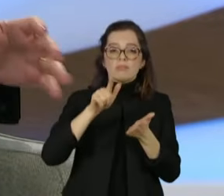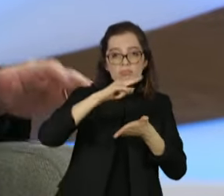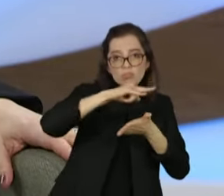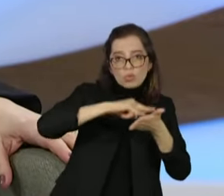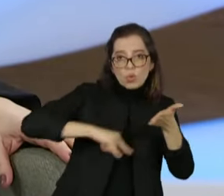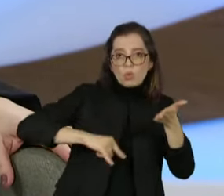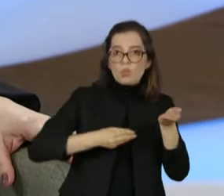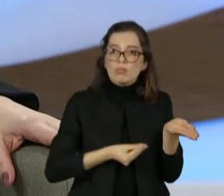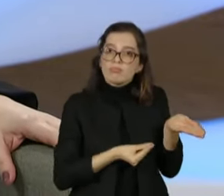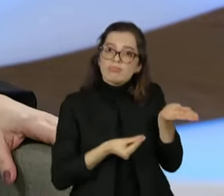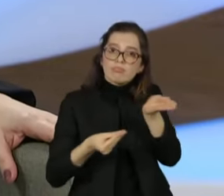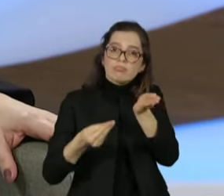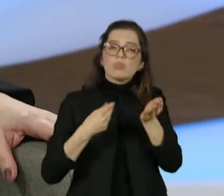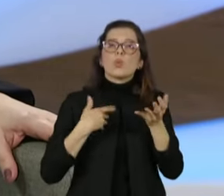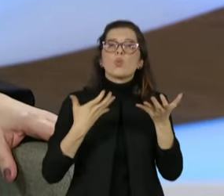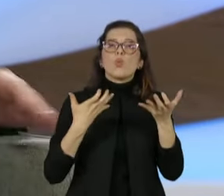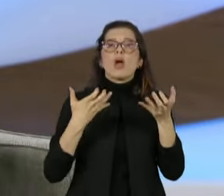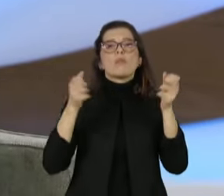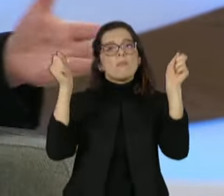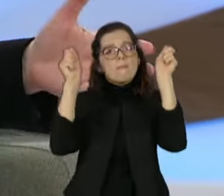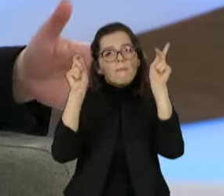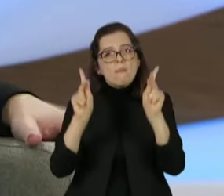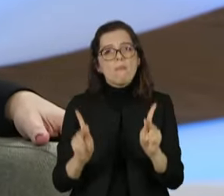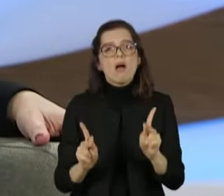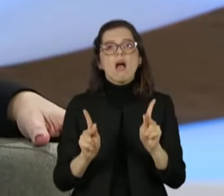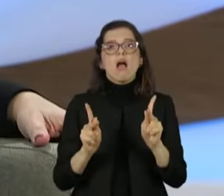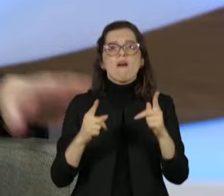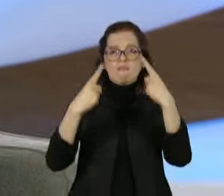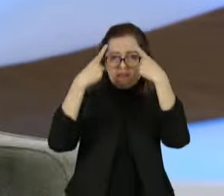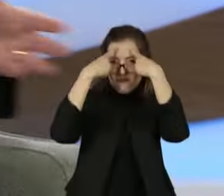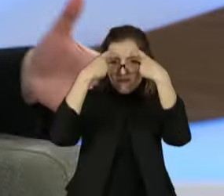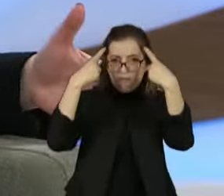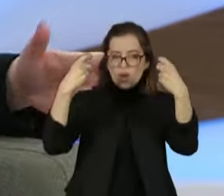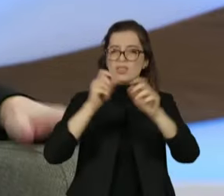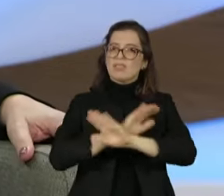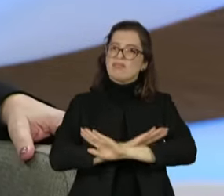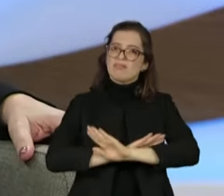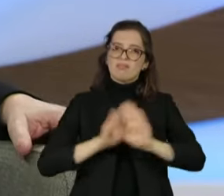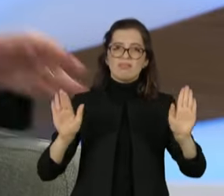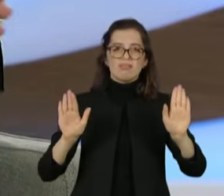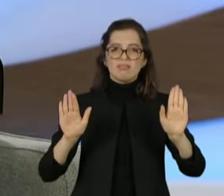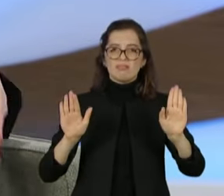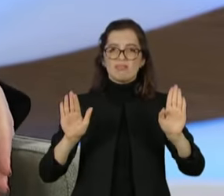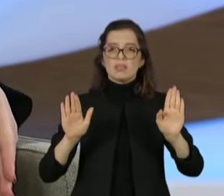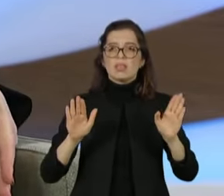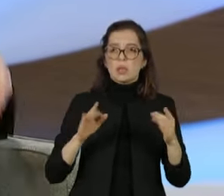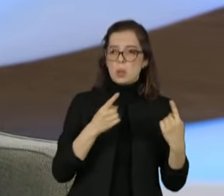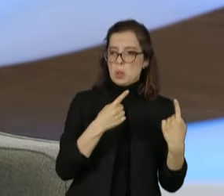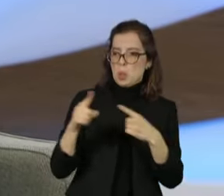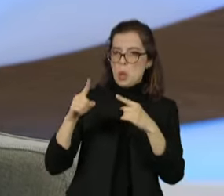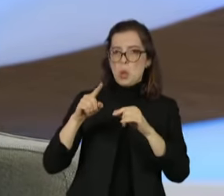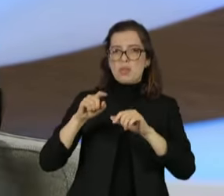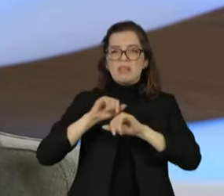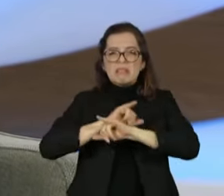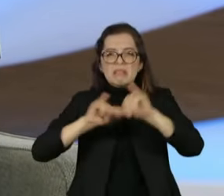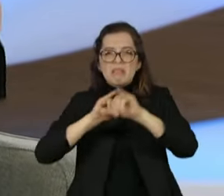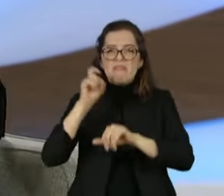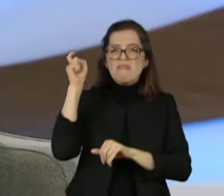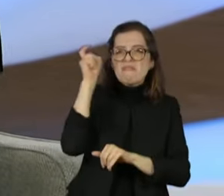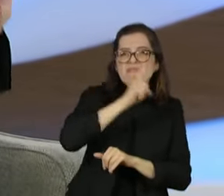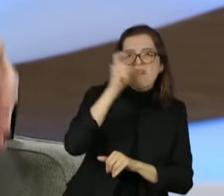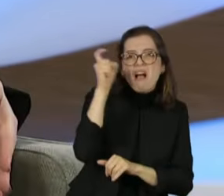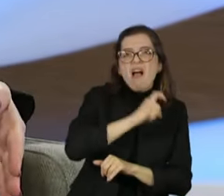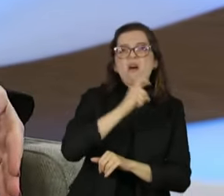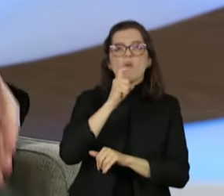agressão, no caso, nesse período eleitoral, no combate à fake news, como também dizendo do nosso mais